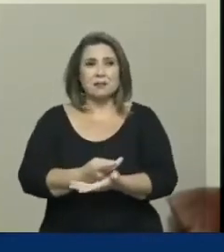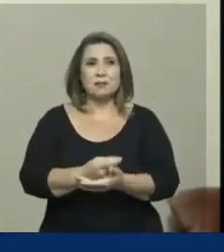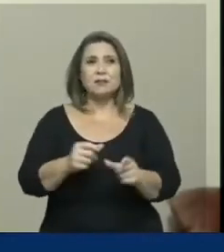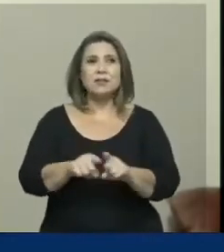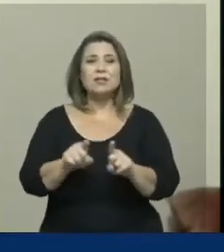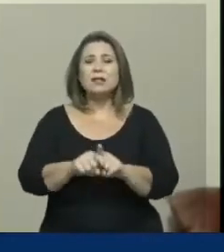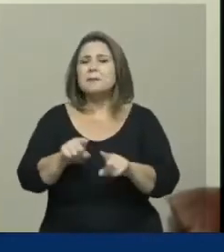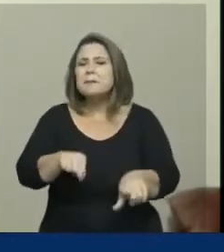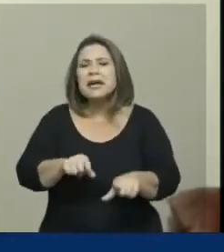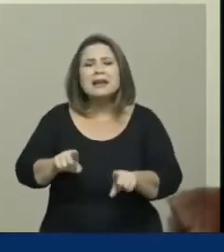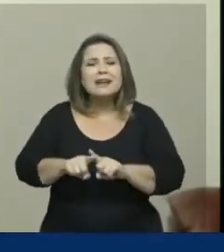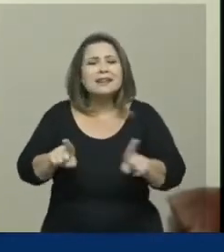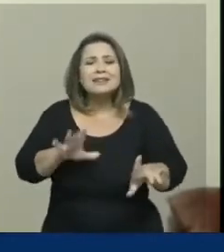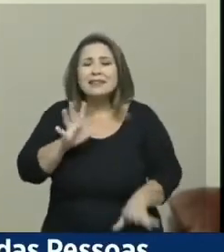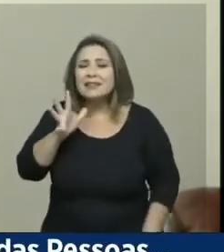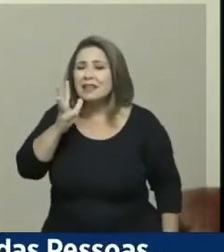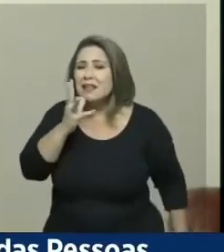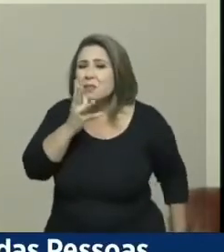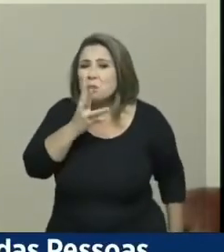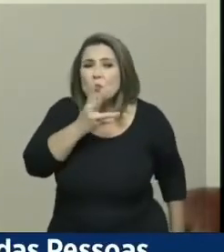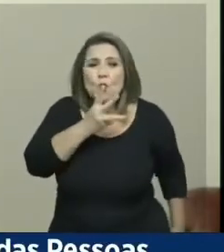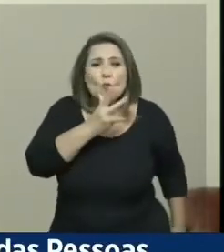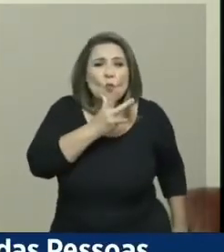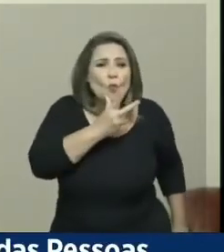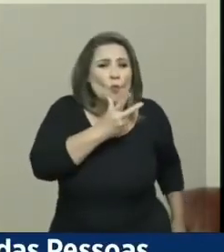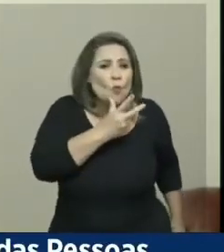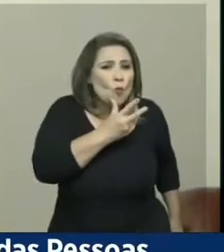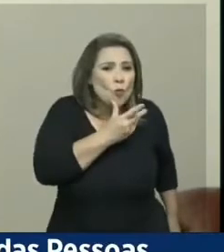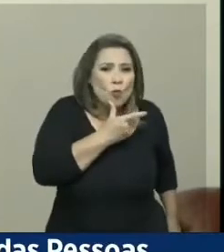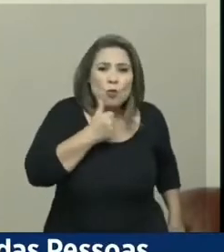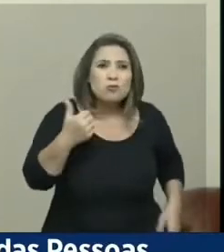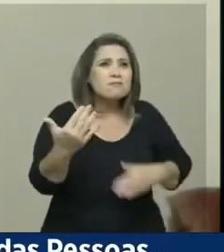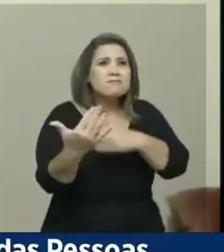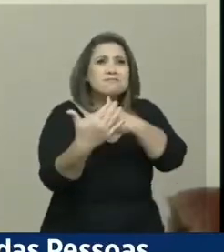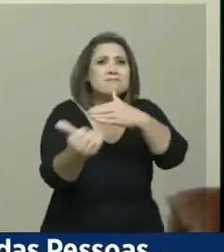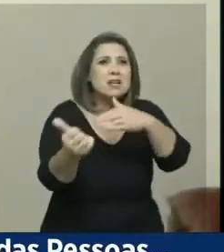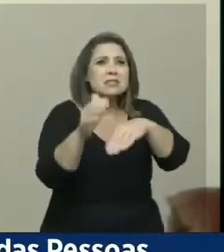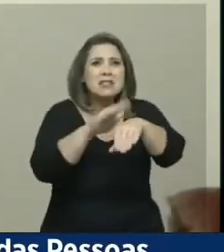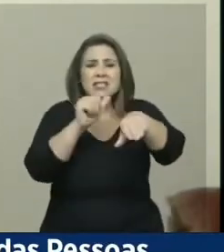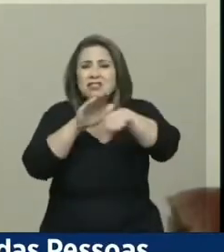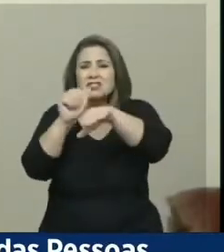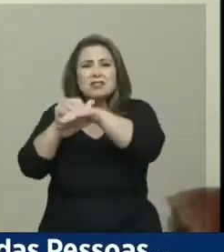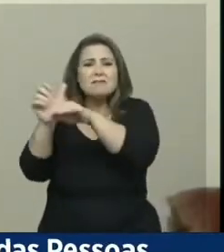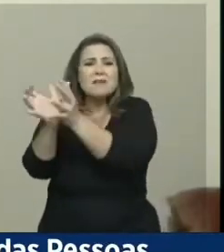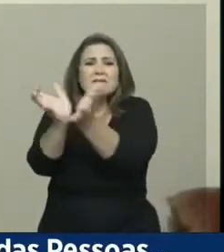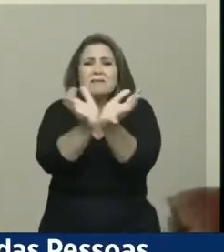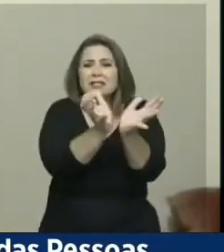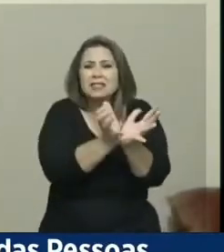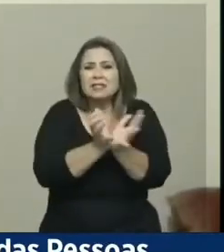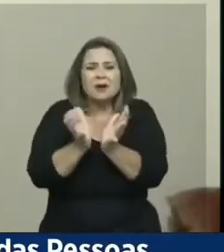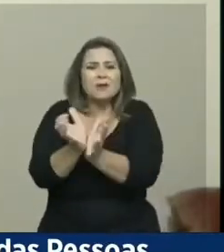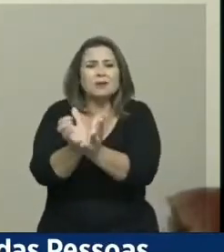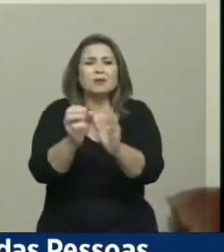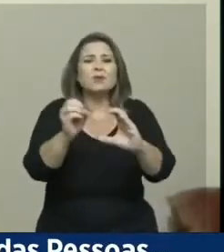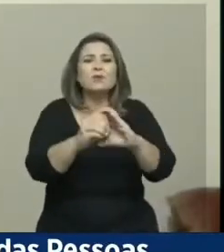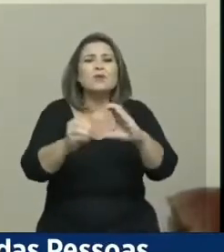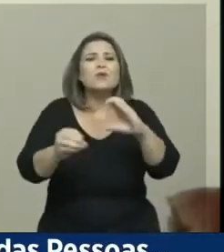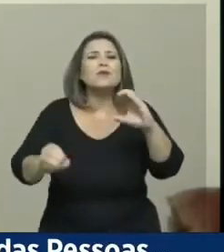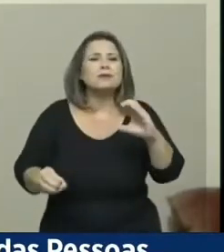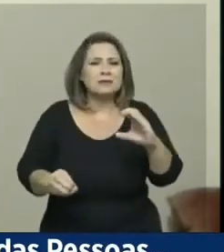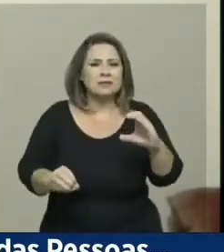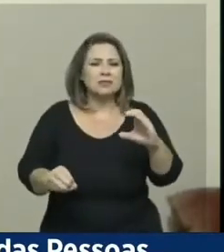excessiva demora para que a gente tenha o chamamento das entidades para compor o novo